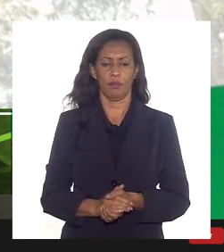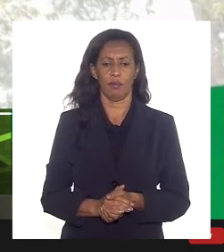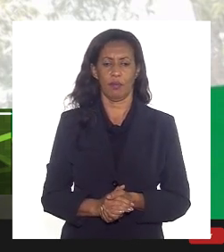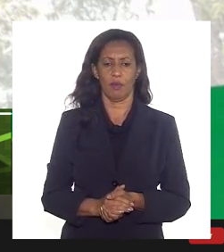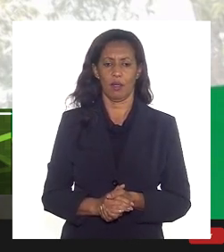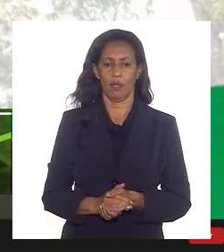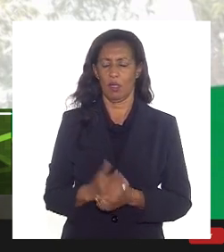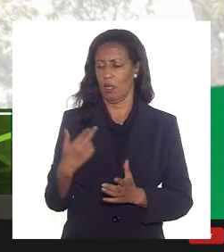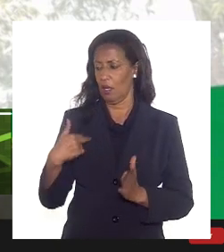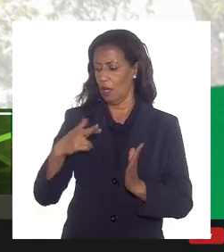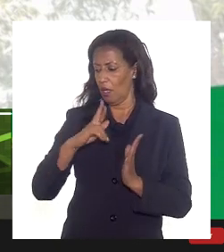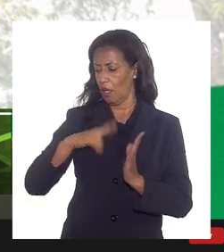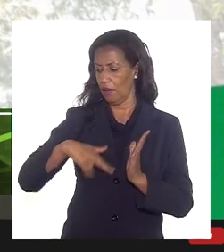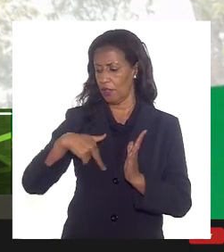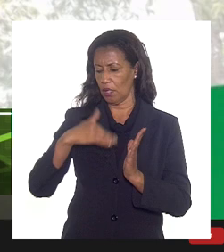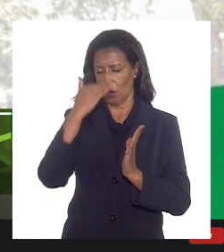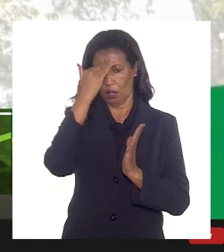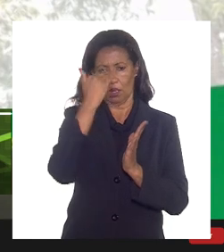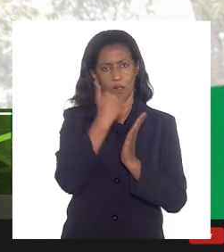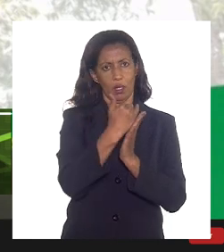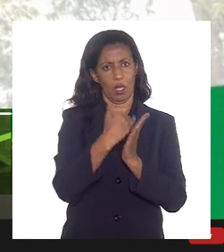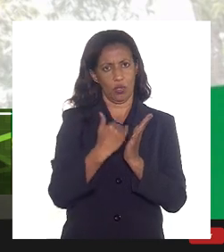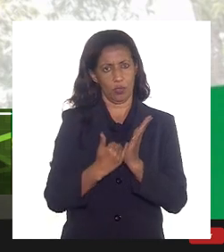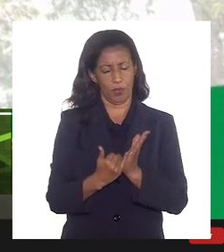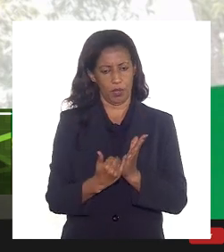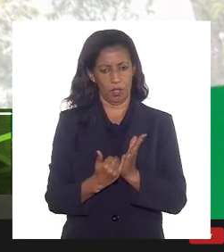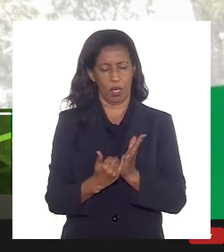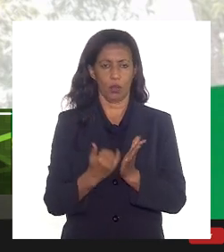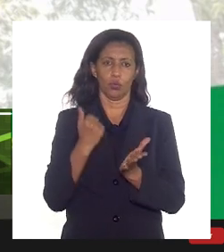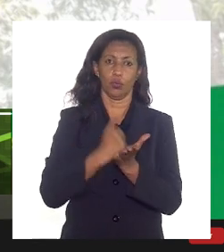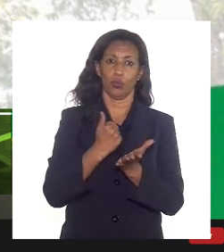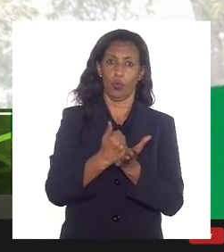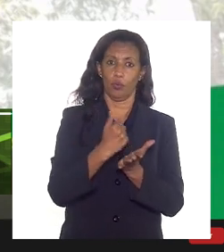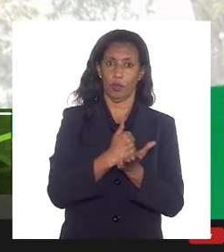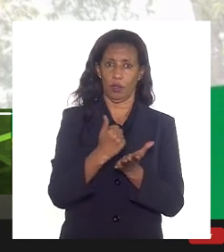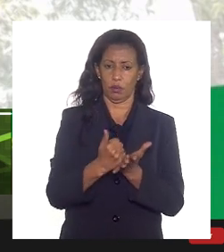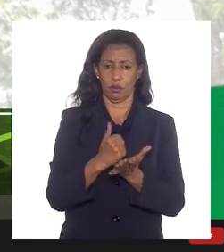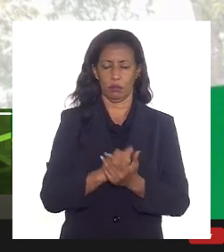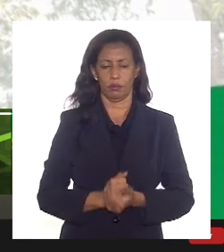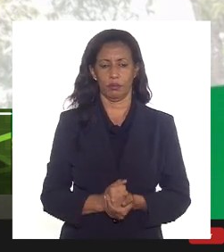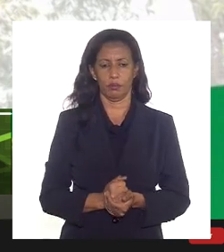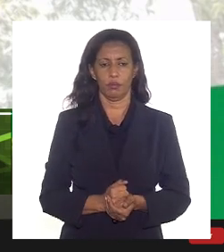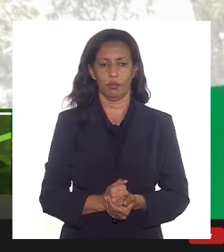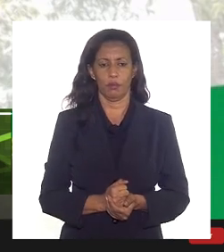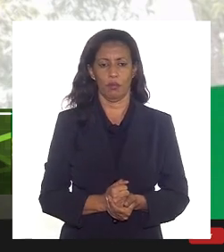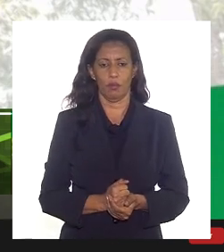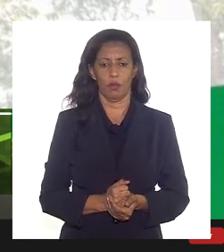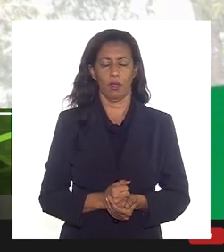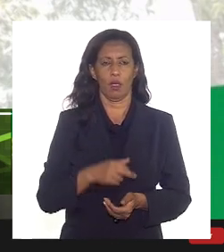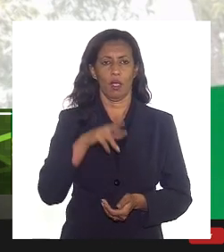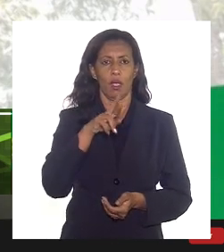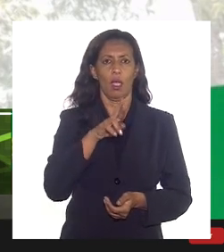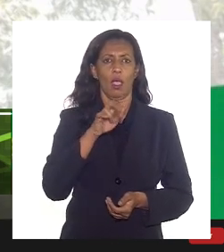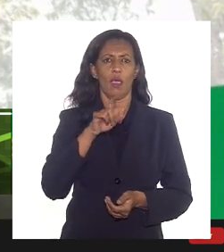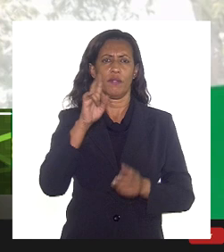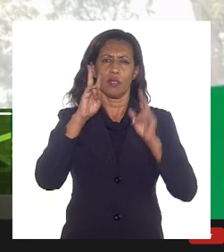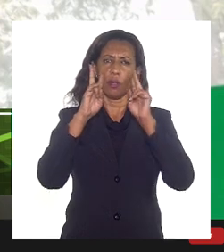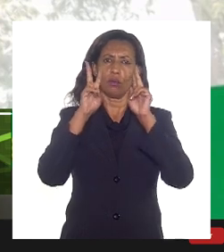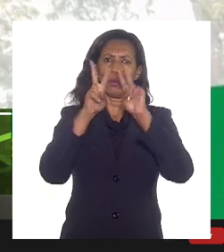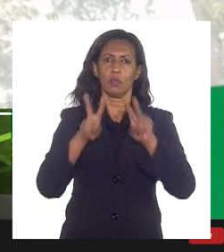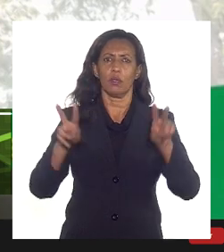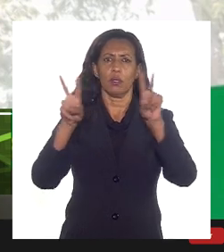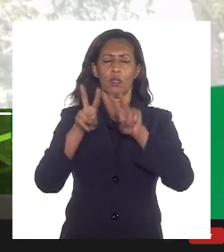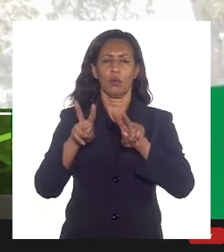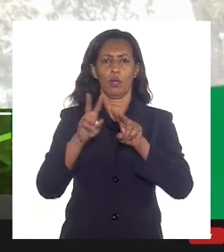a revisão da regra precisa respeitar os contratos celebrados, eu acho que esse é o ponto, qualquer revisão tem que olhar prospectivamente,